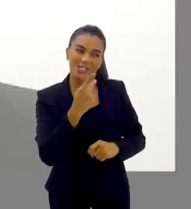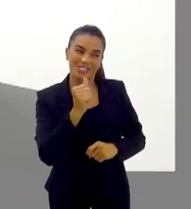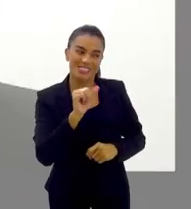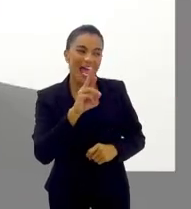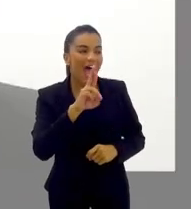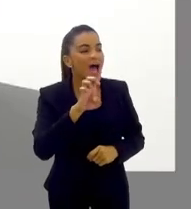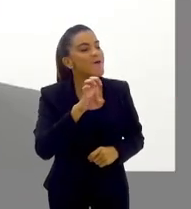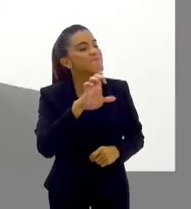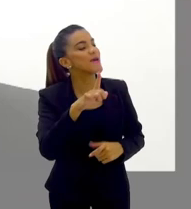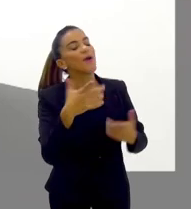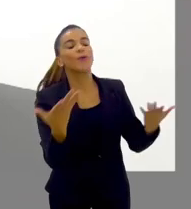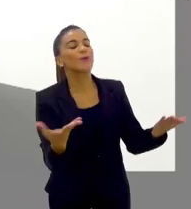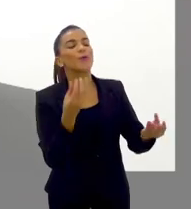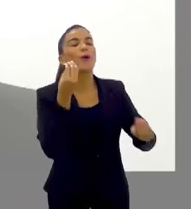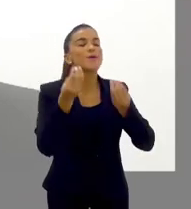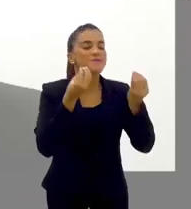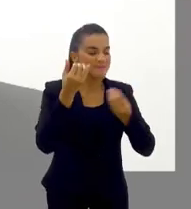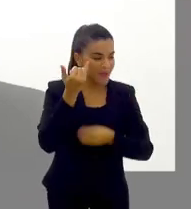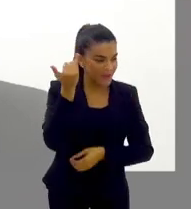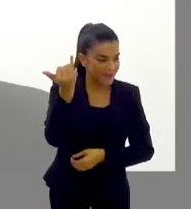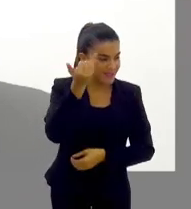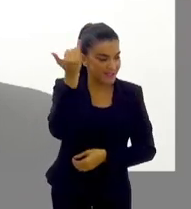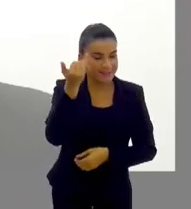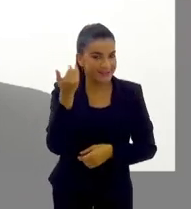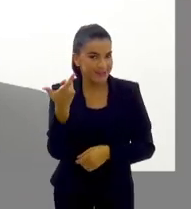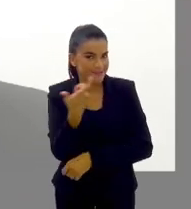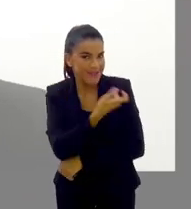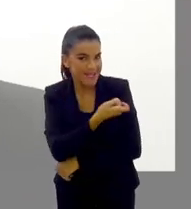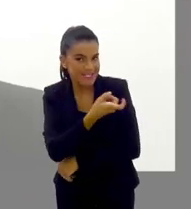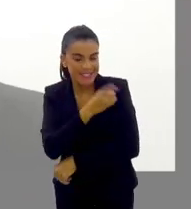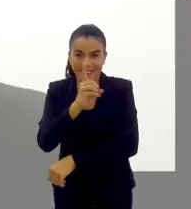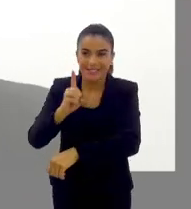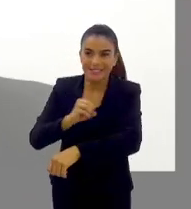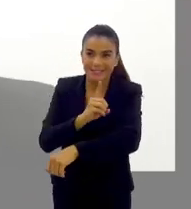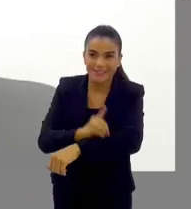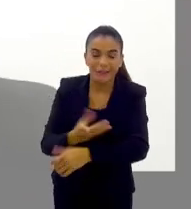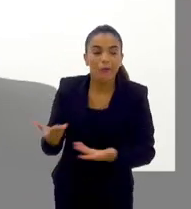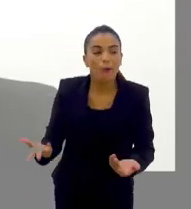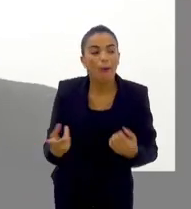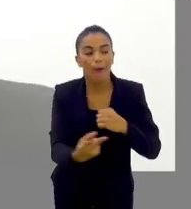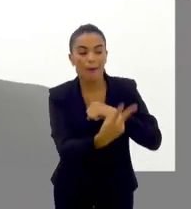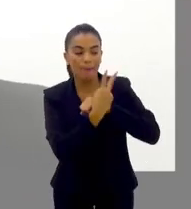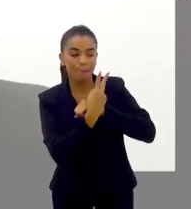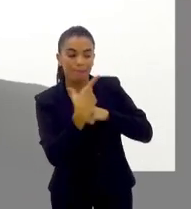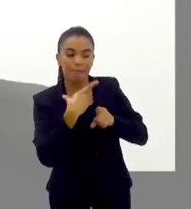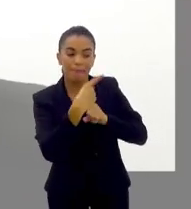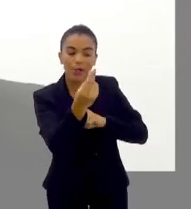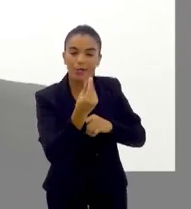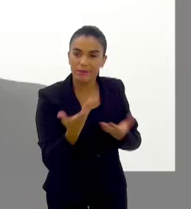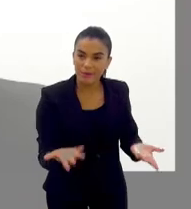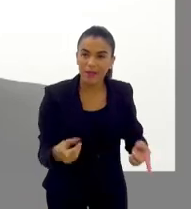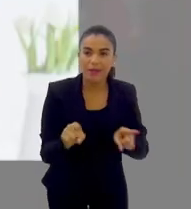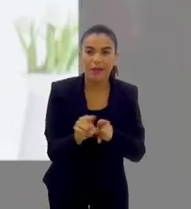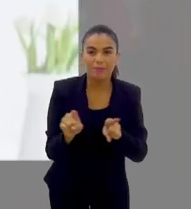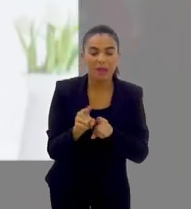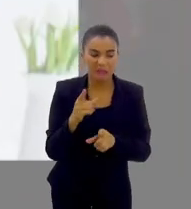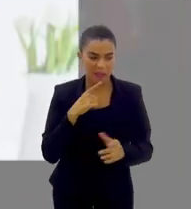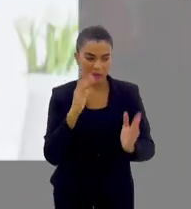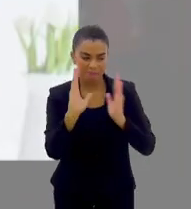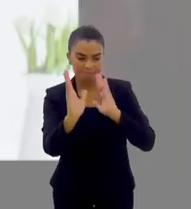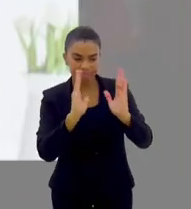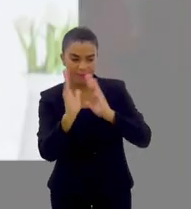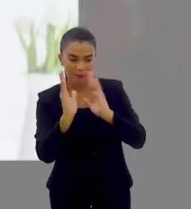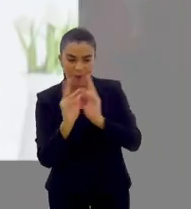Doutor Charbel, se você puder falar para a gente, então, a importância da chegada dessa vacina da dengue, qual a proteção que ela remete, se tem alguma